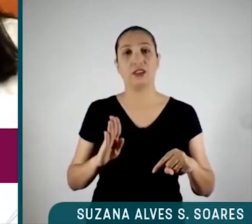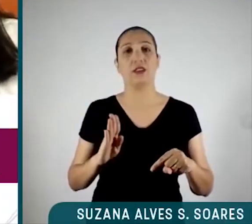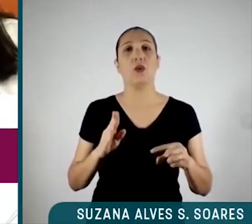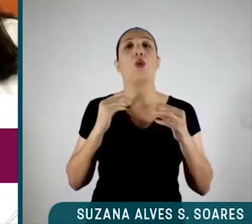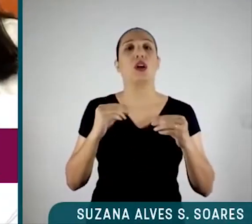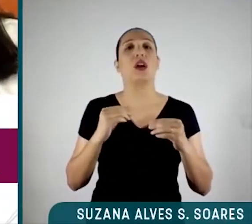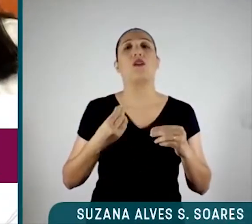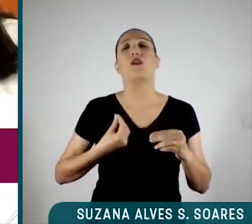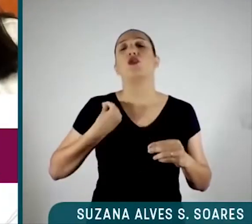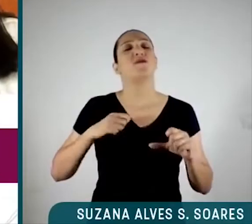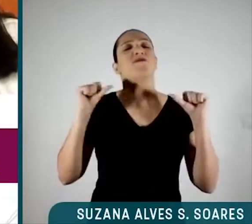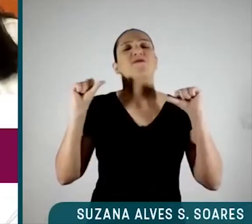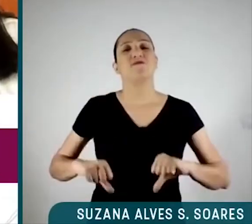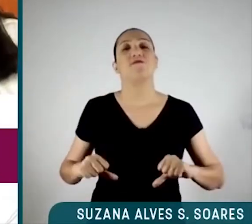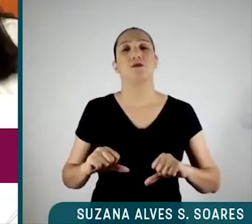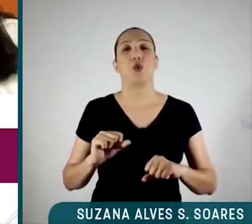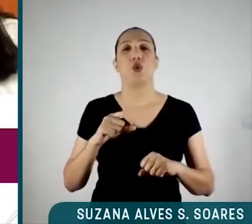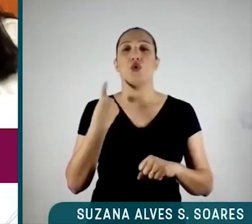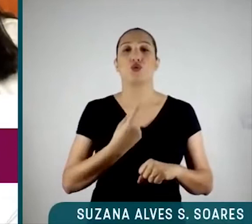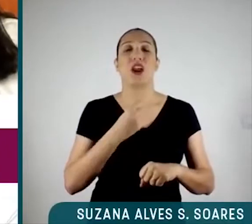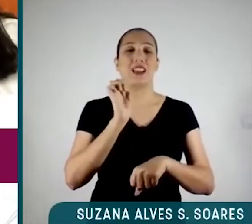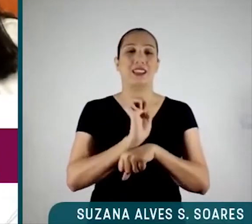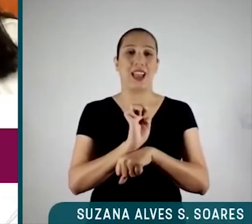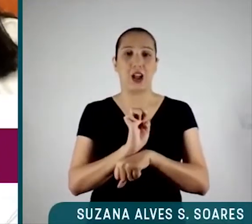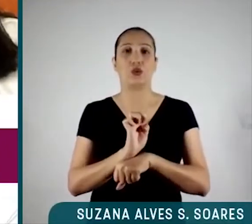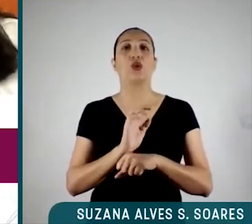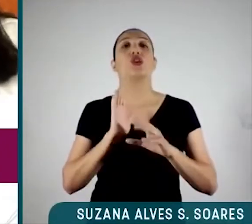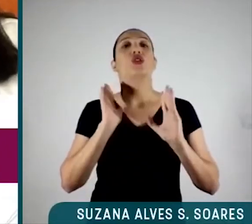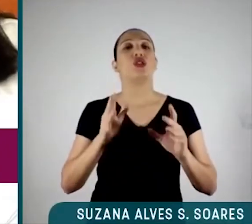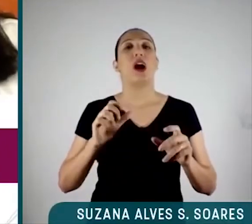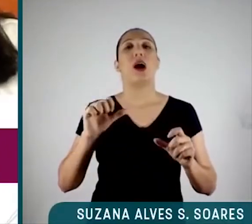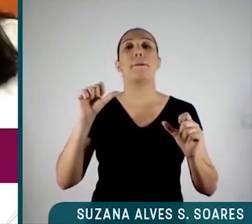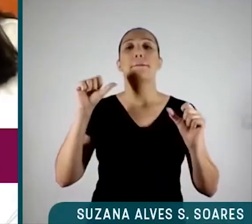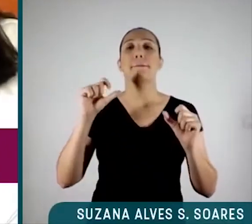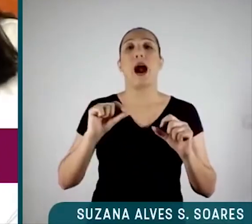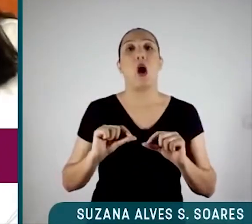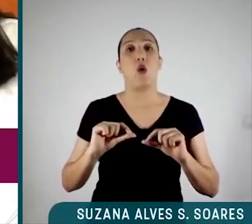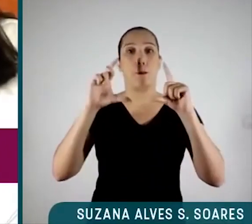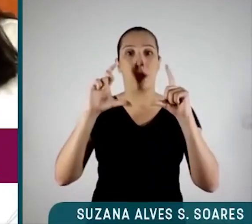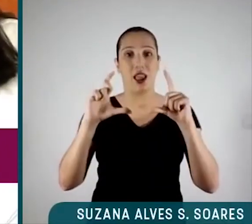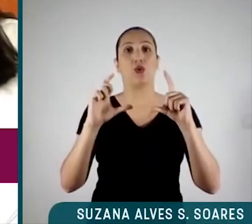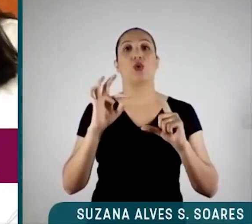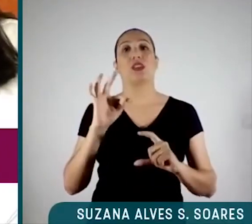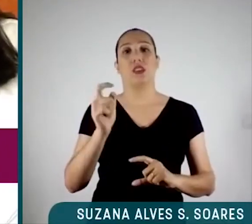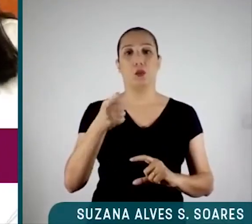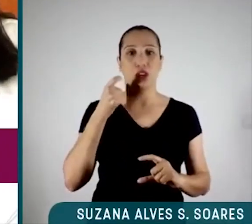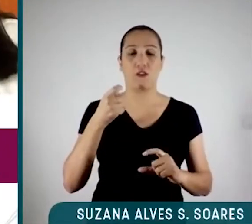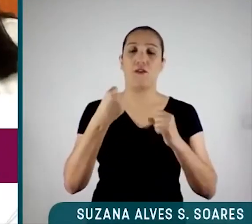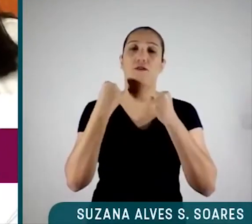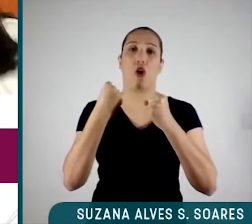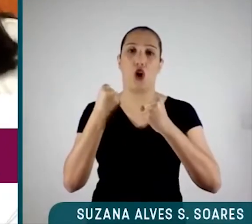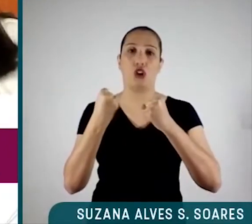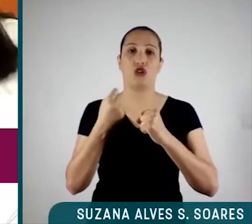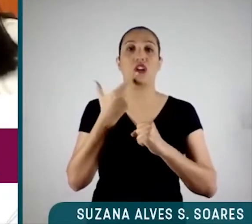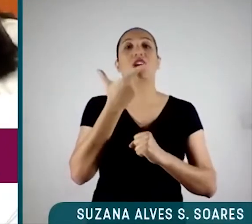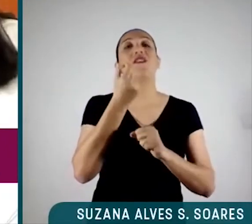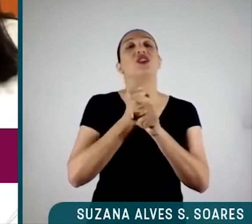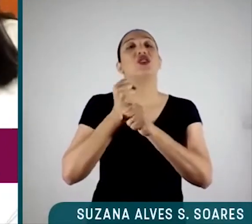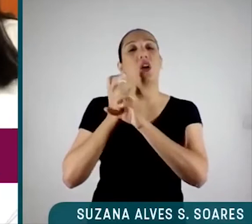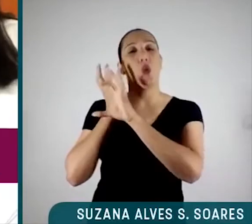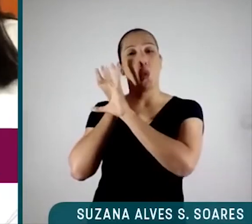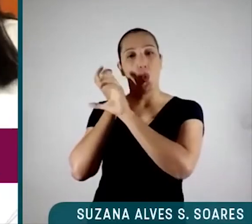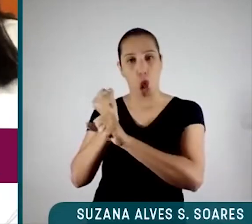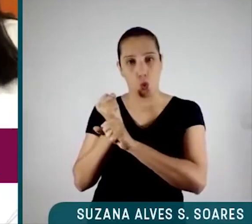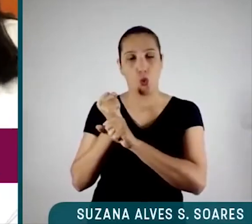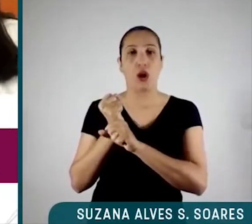nosso Estado. Nós tivemos aumento da carga tributária significativo nos últimos 20 anos, então a questão não é